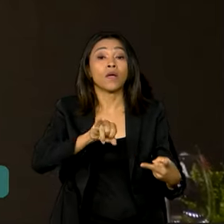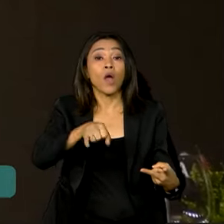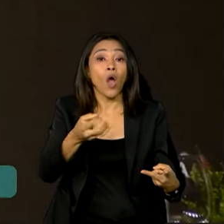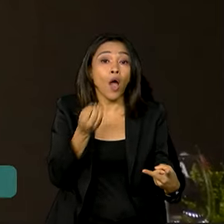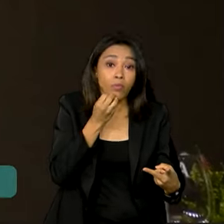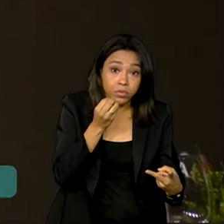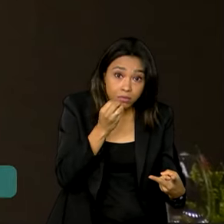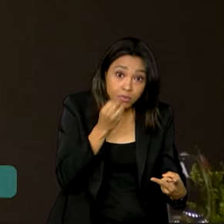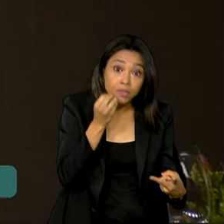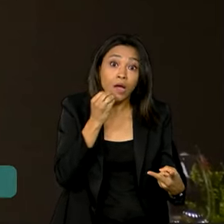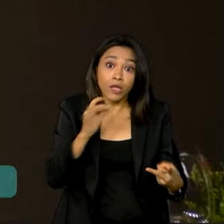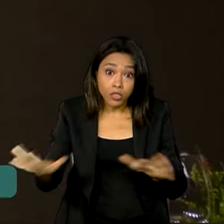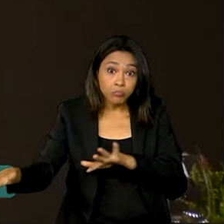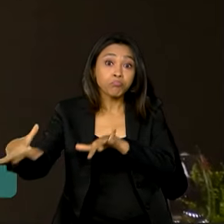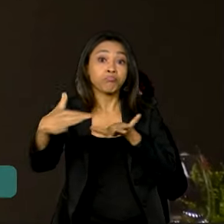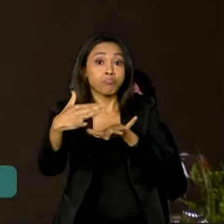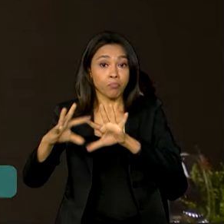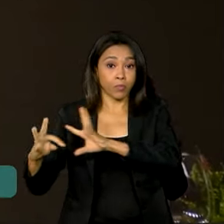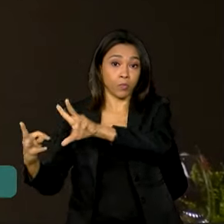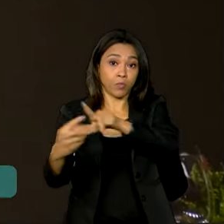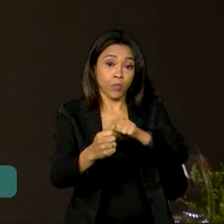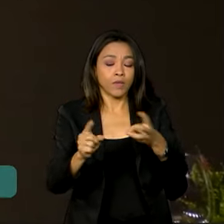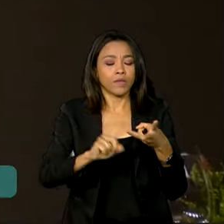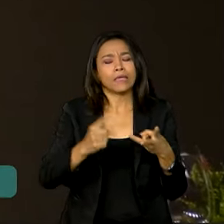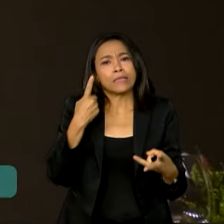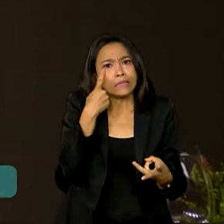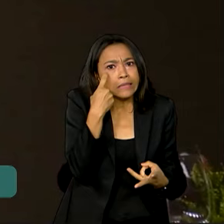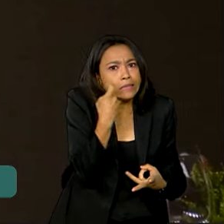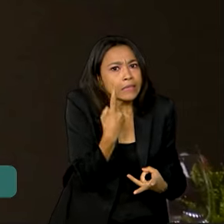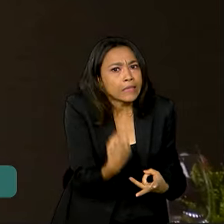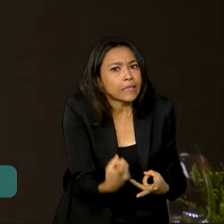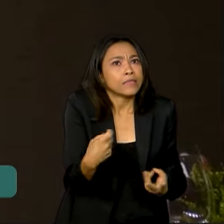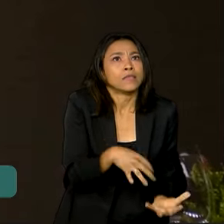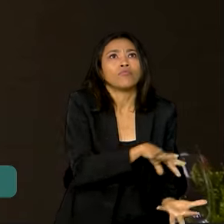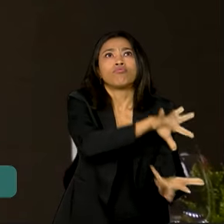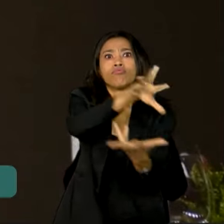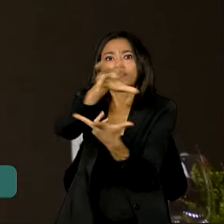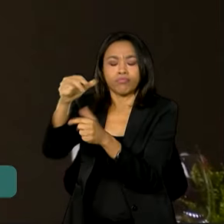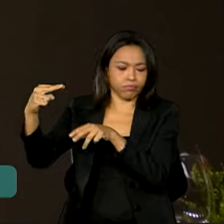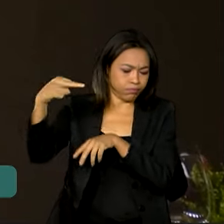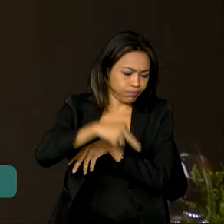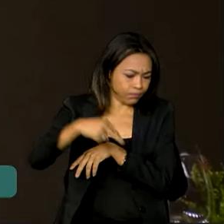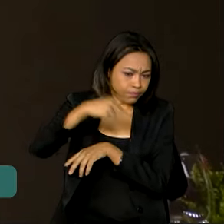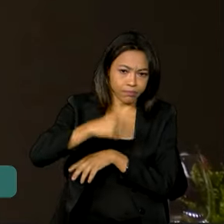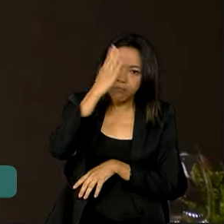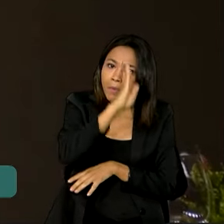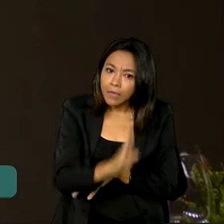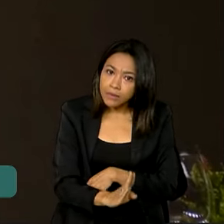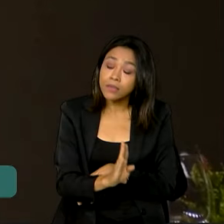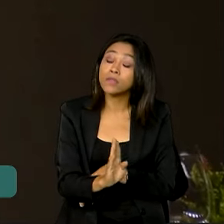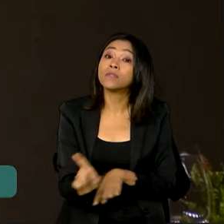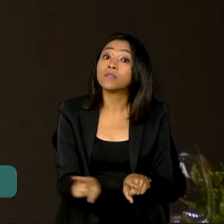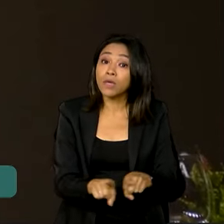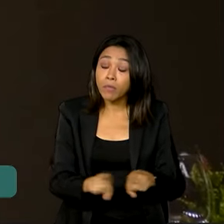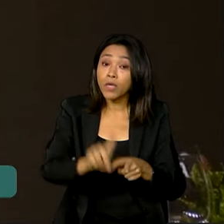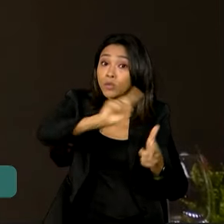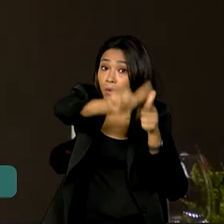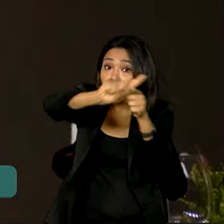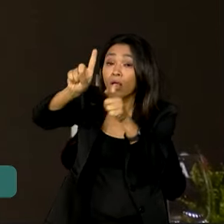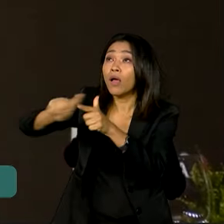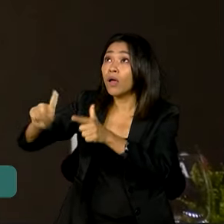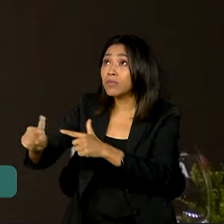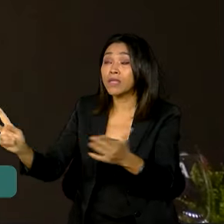vista de todos, com interesse internacional sobre o Brasil, sobretudo em função até dos problemas que o mundo está